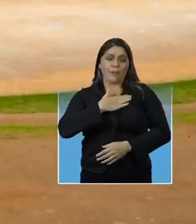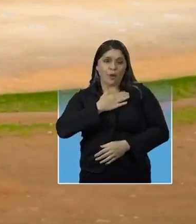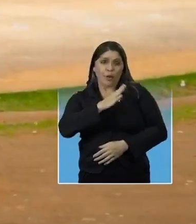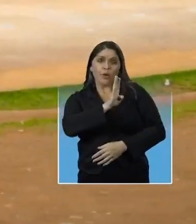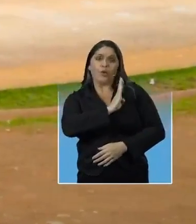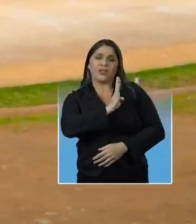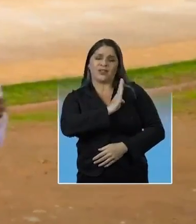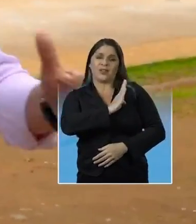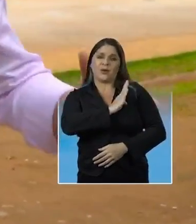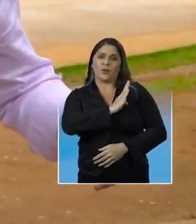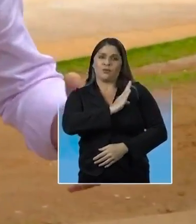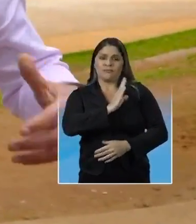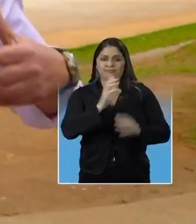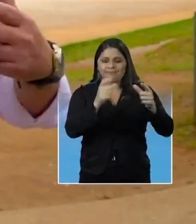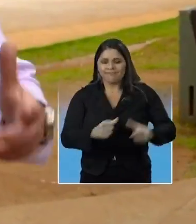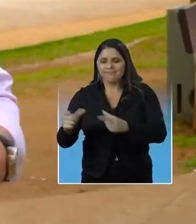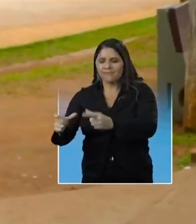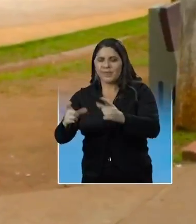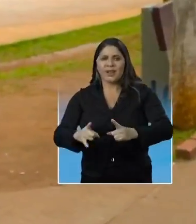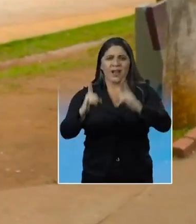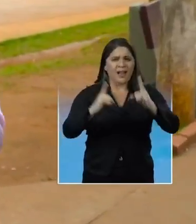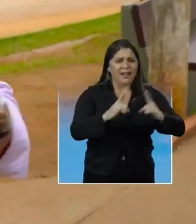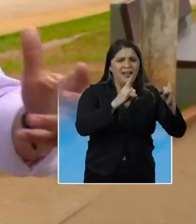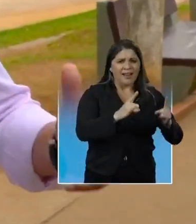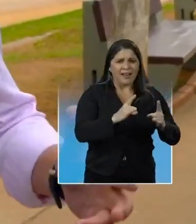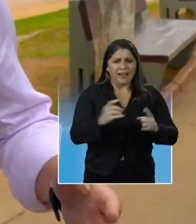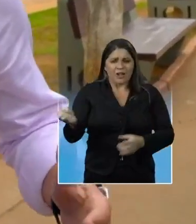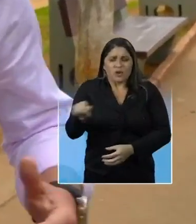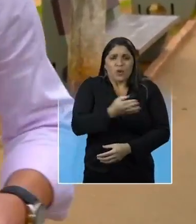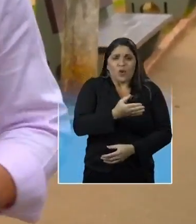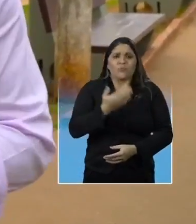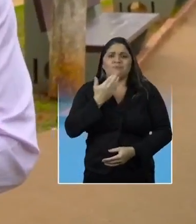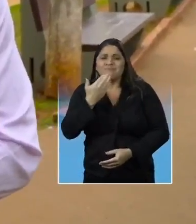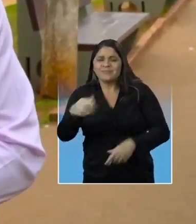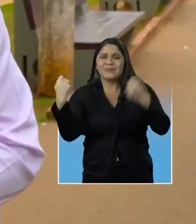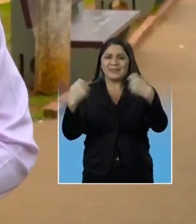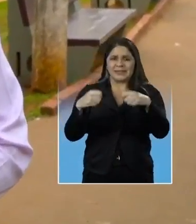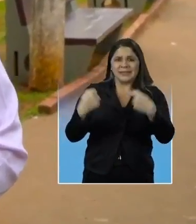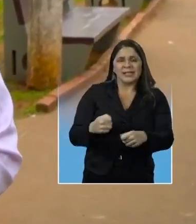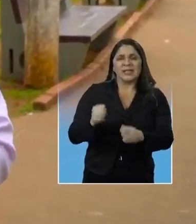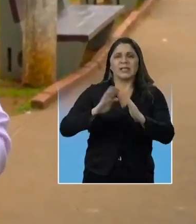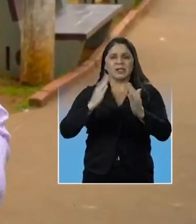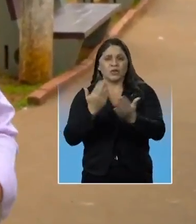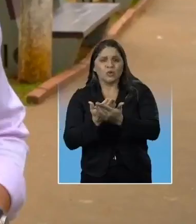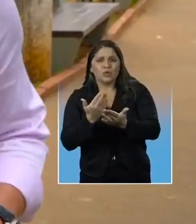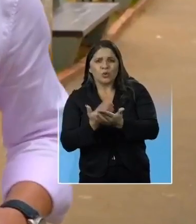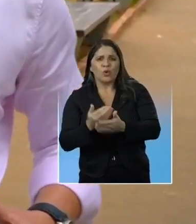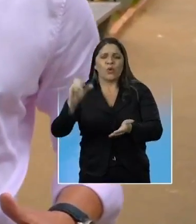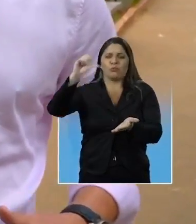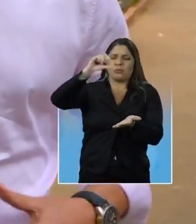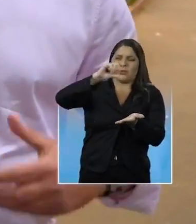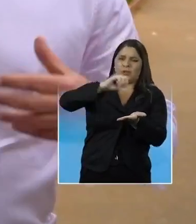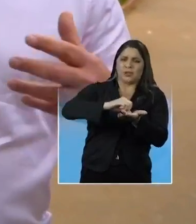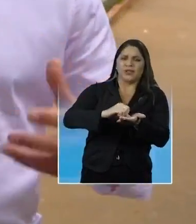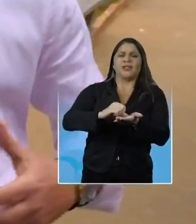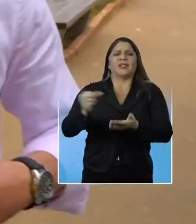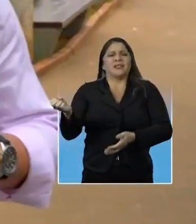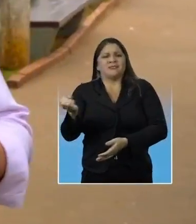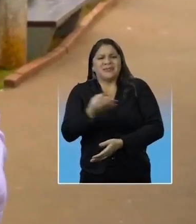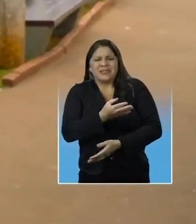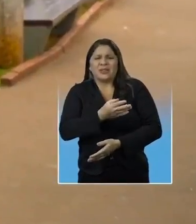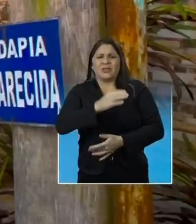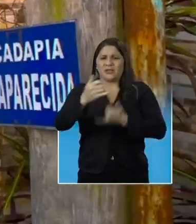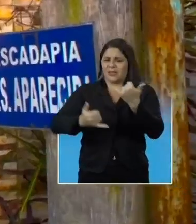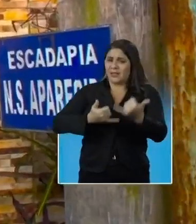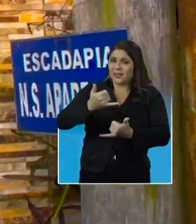coração. E a cada conjunto habitacional entregue, surgem novas demandas. Novas escolas, novas policlínicas, novas